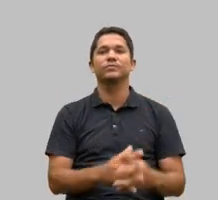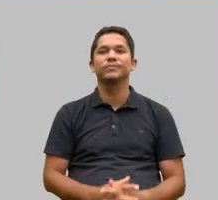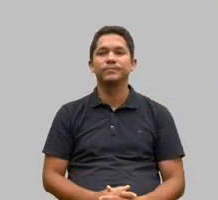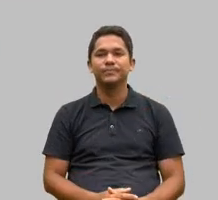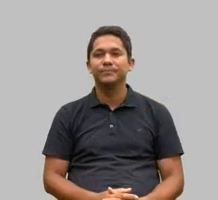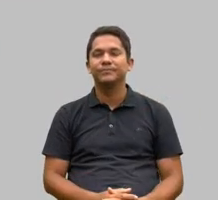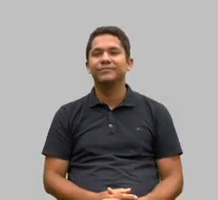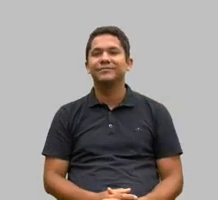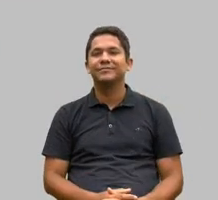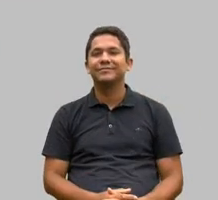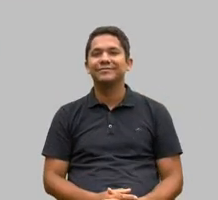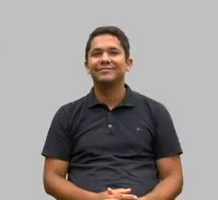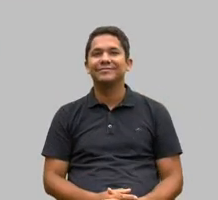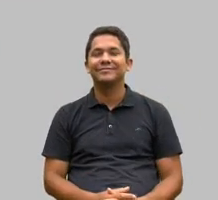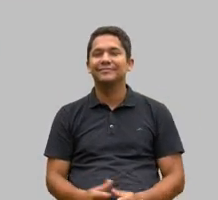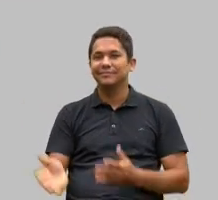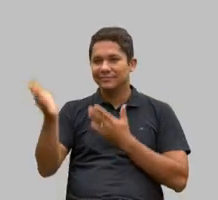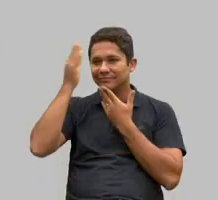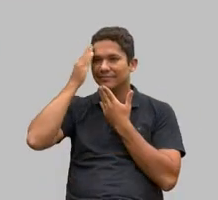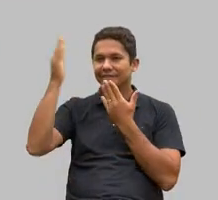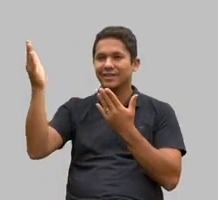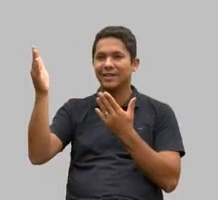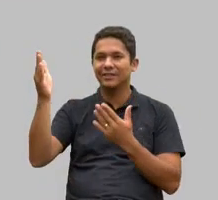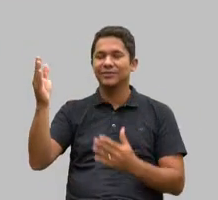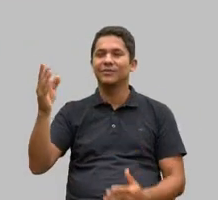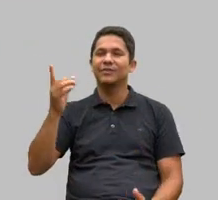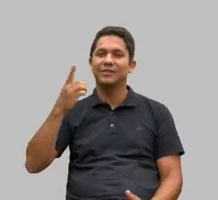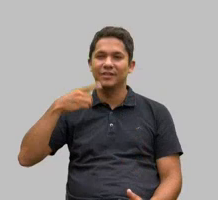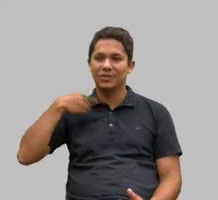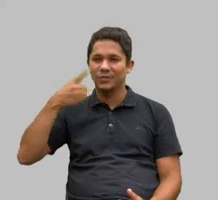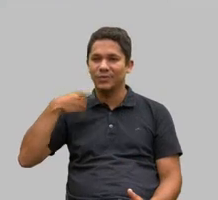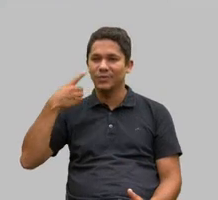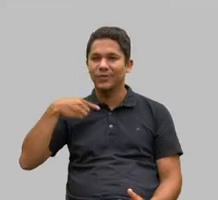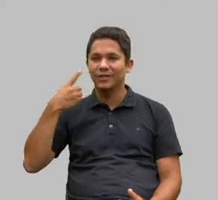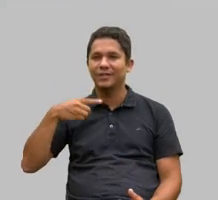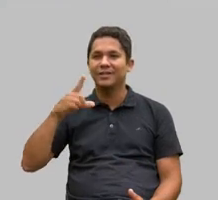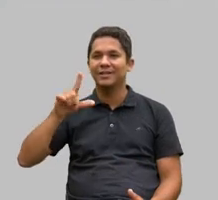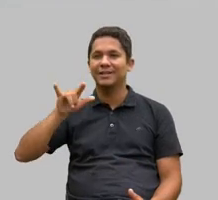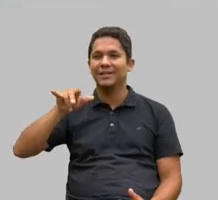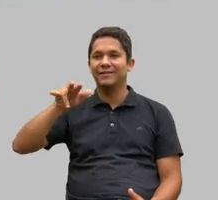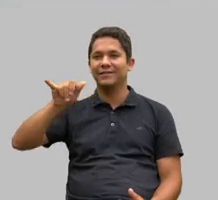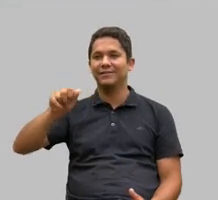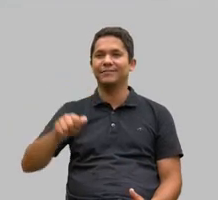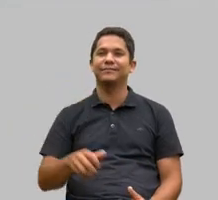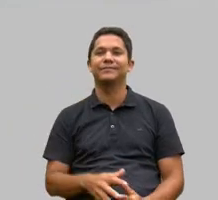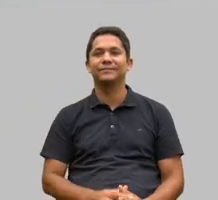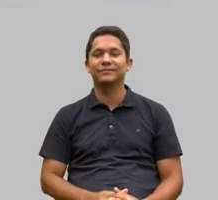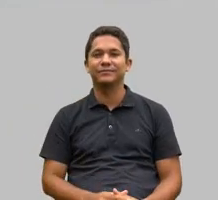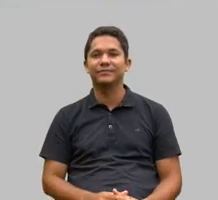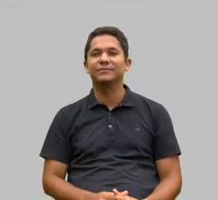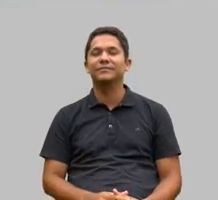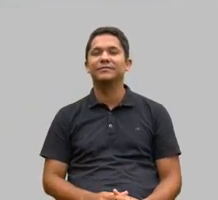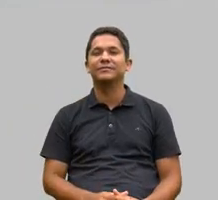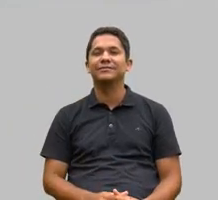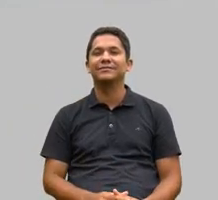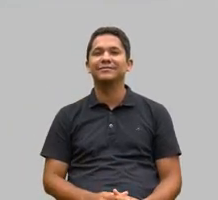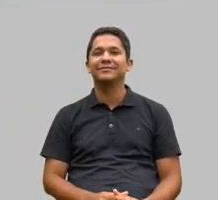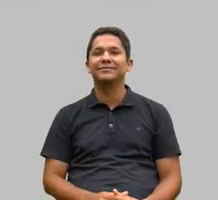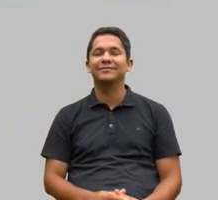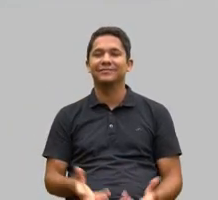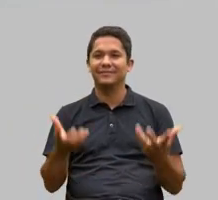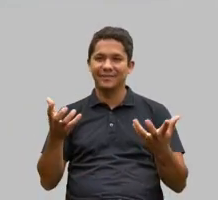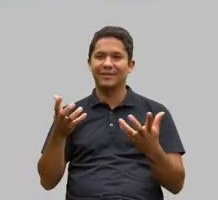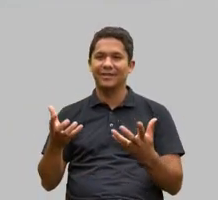Obrigado doutora Lívia parabéns pela sua fala. Quero saudar aqui e agradecer a presença